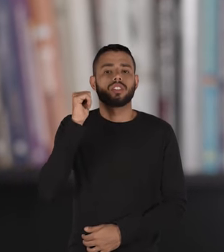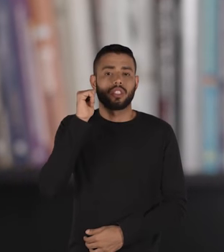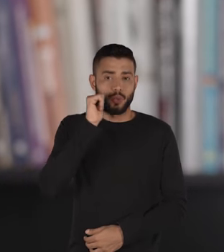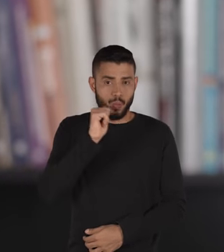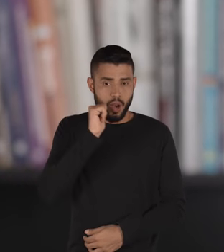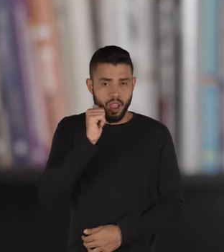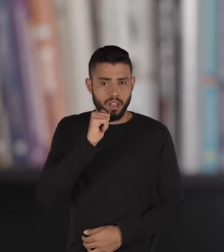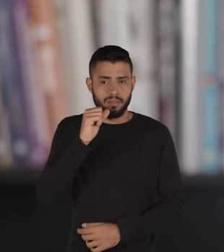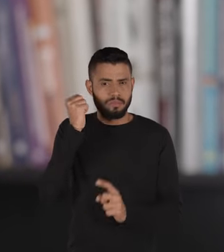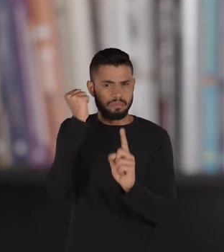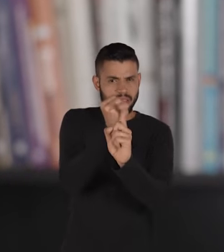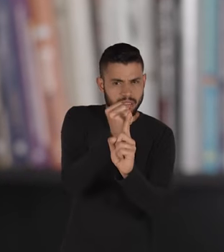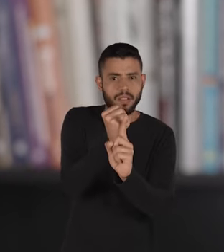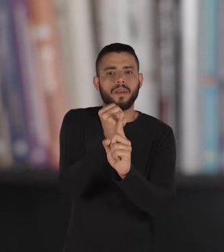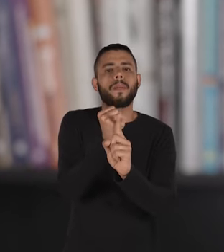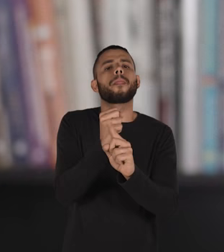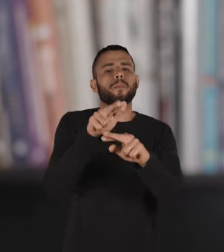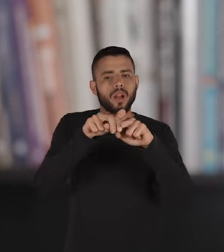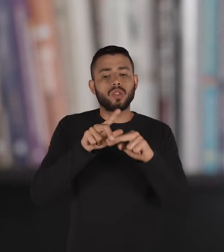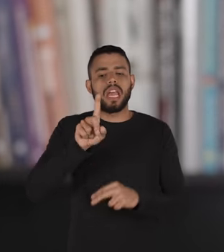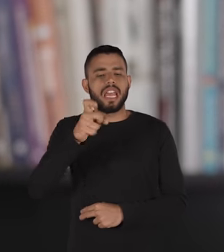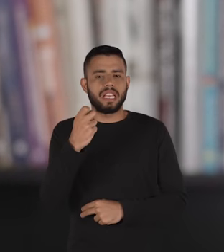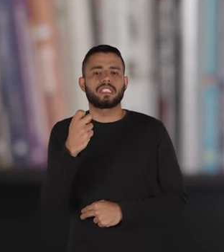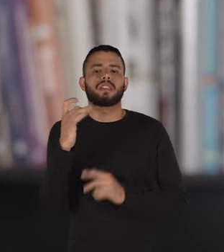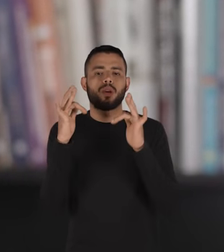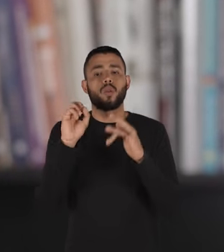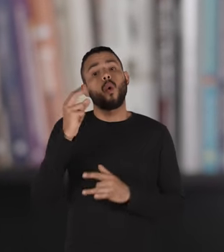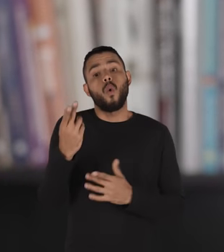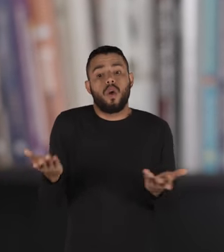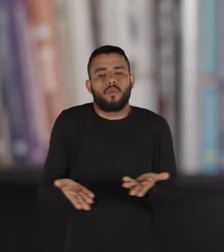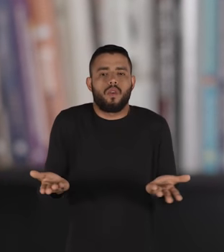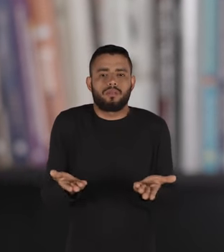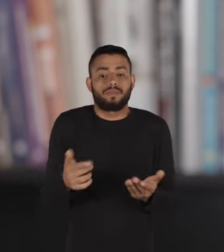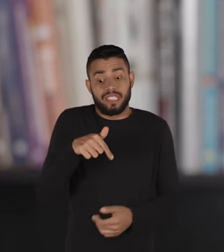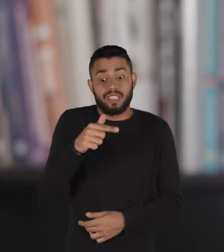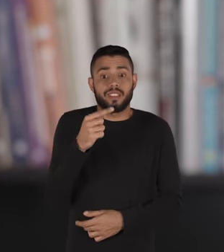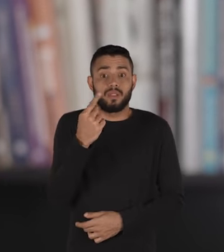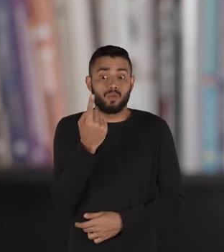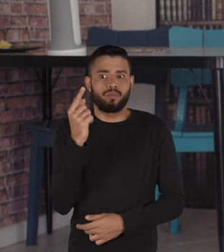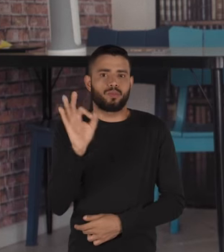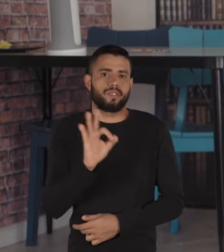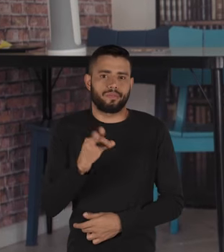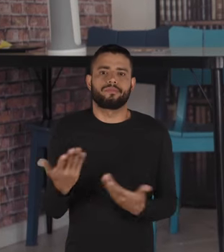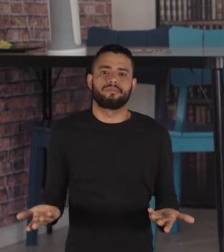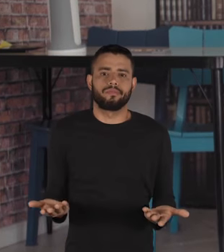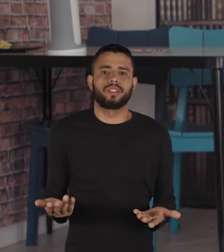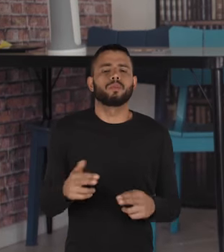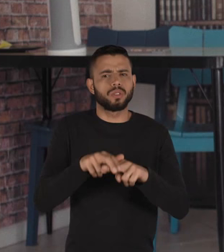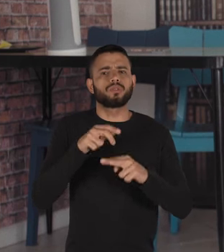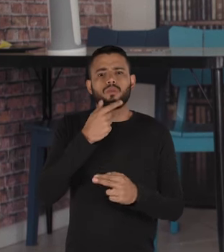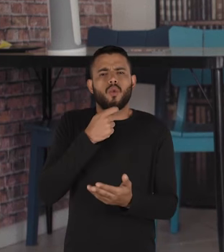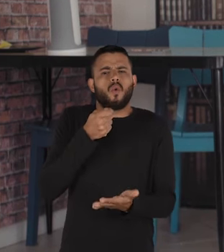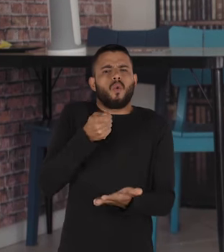feminicídios são provocados pelo ex ou pelo atual 71% então é